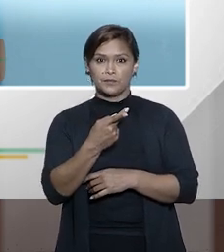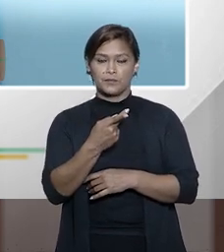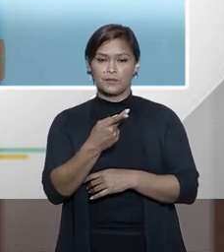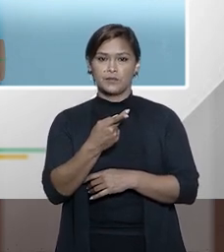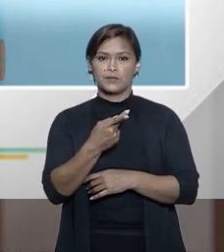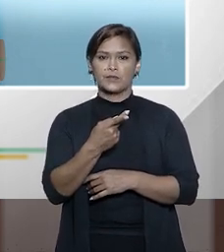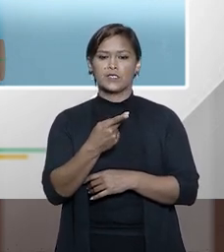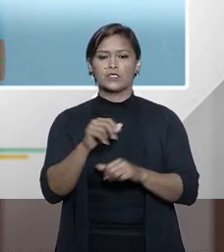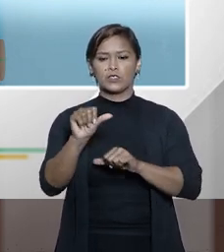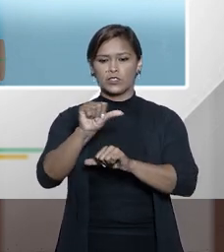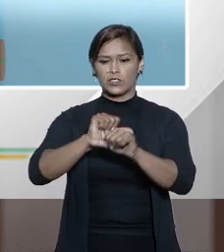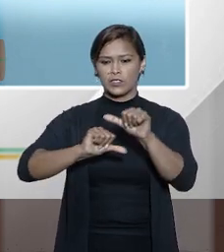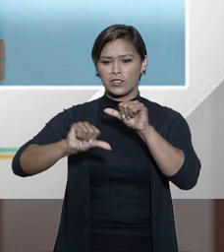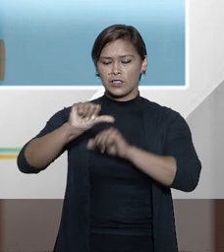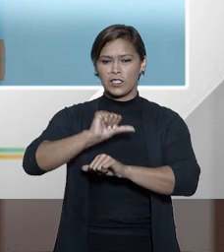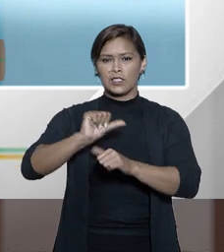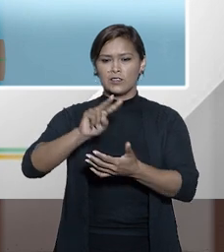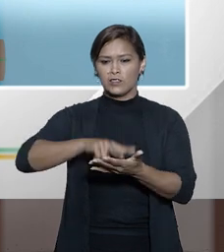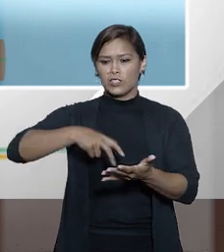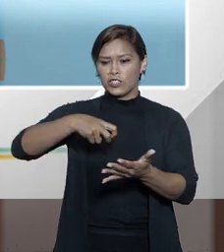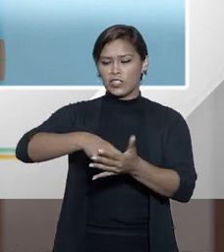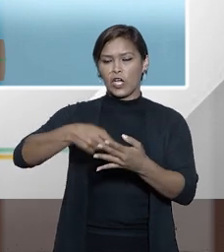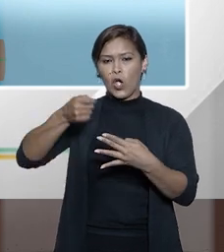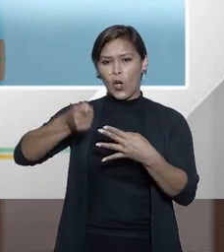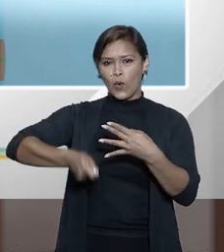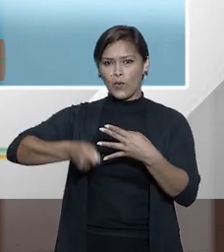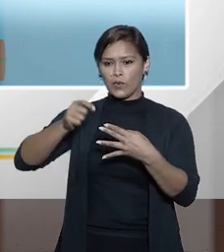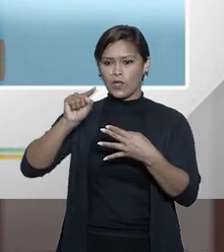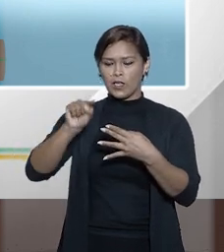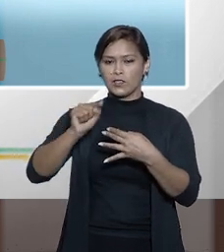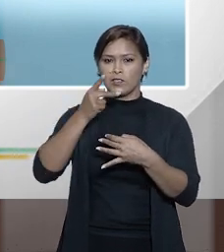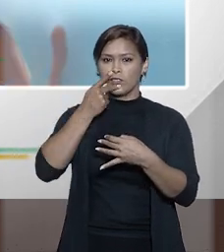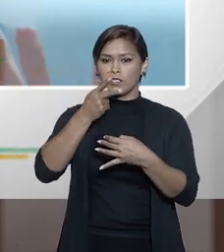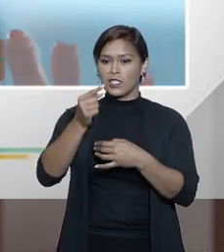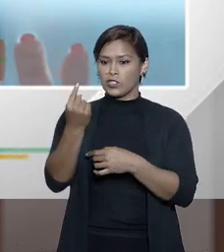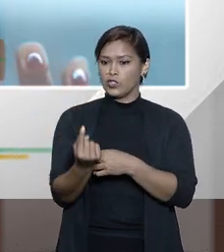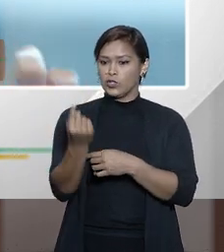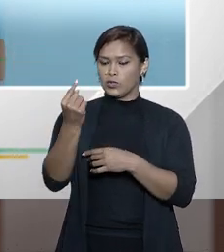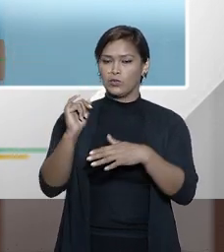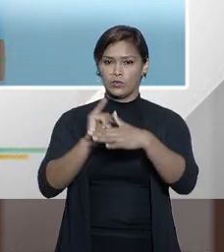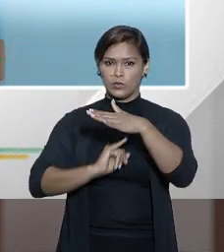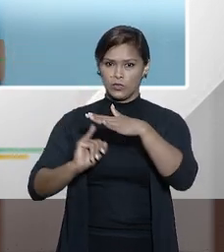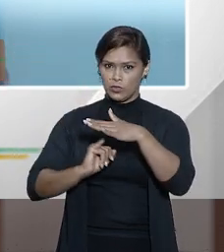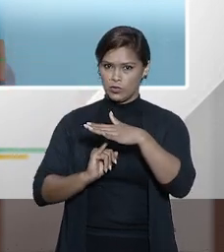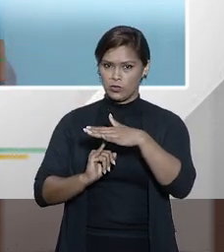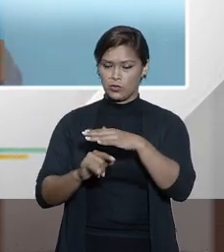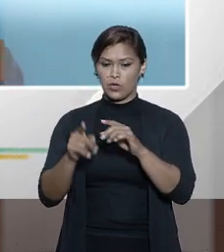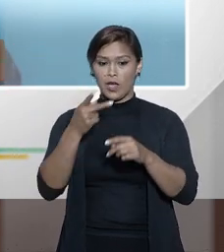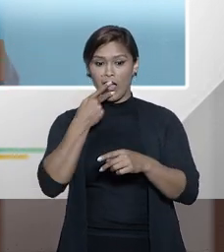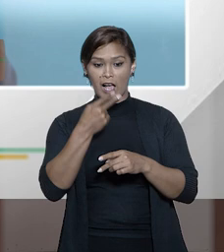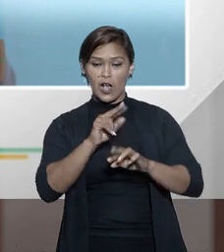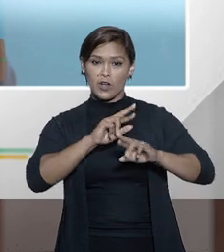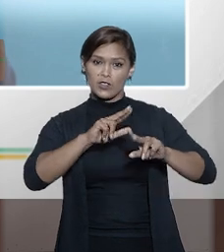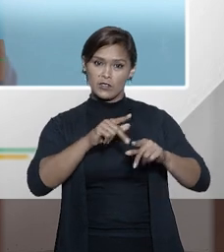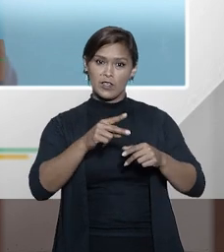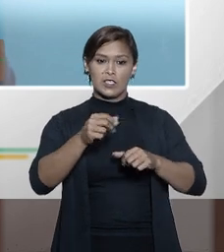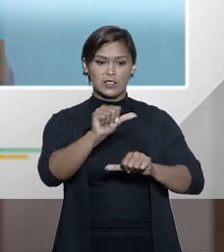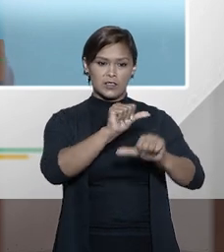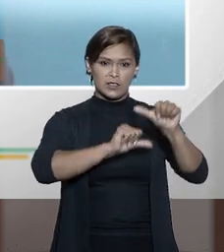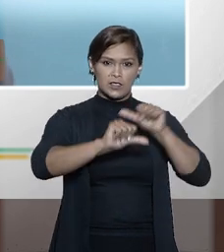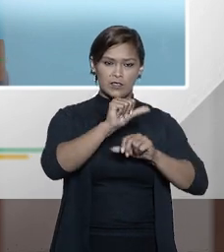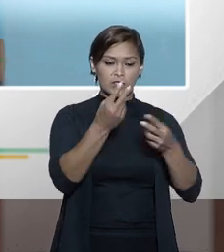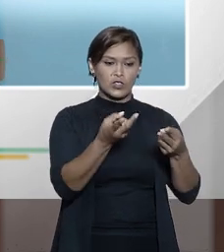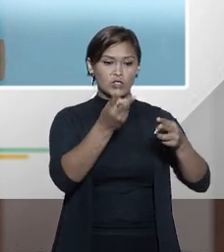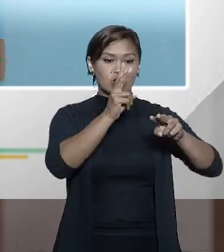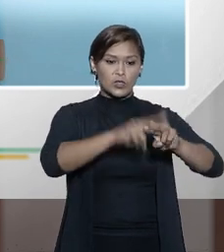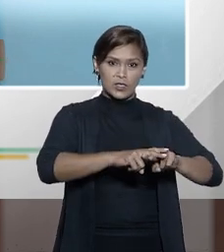de transferência de execução da pena a gente está tratando de um instituto quando a gente fala de transferência de